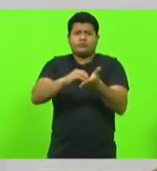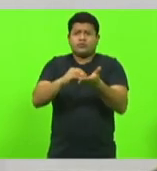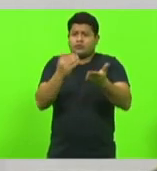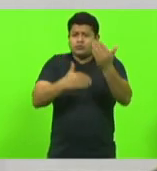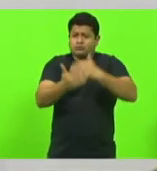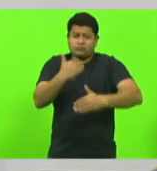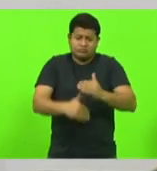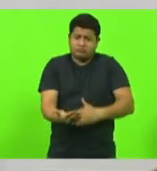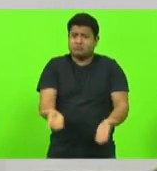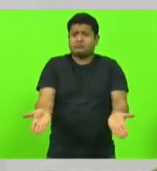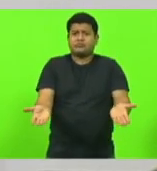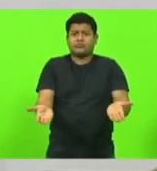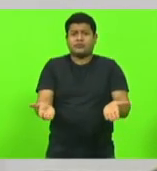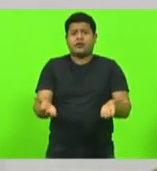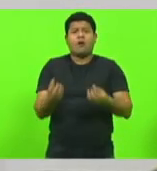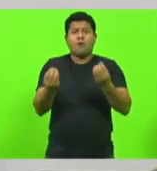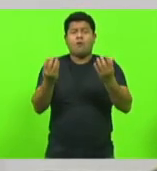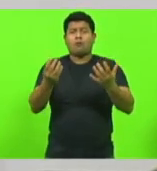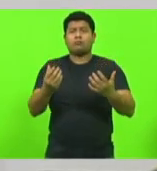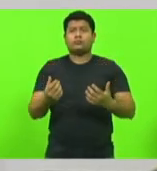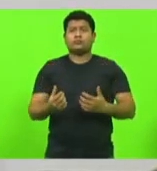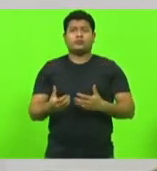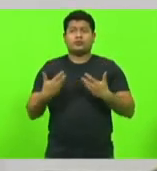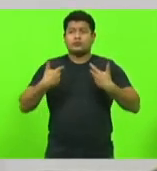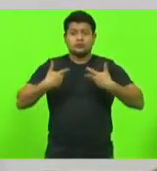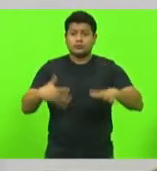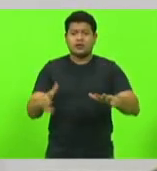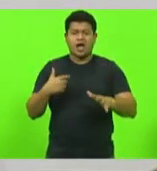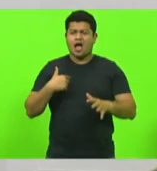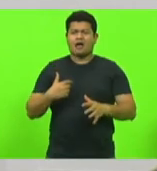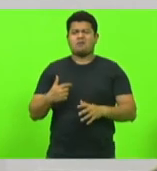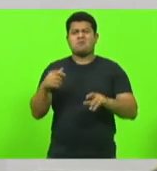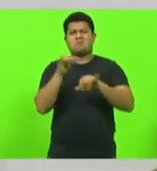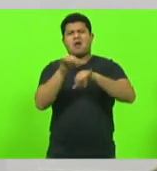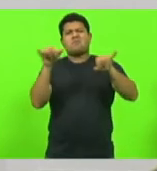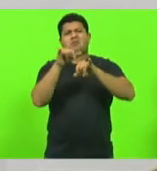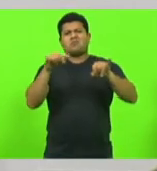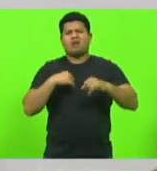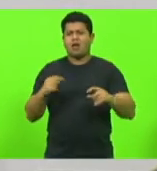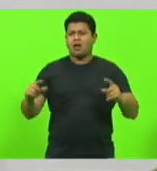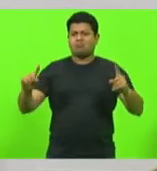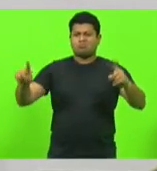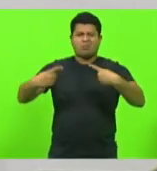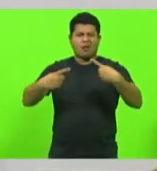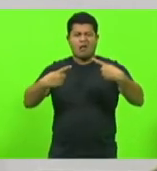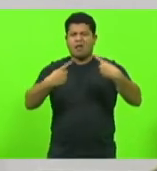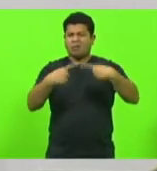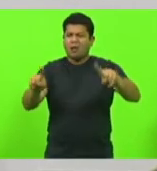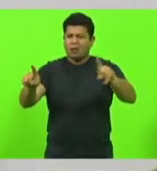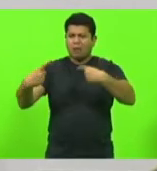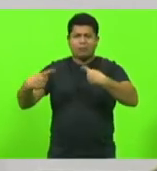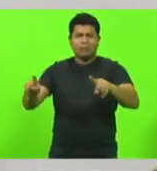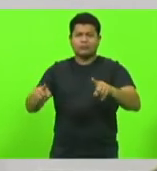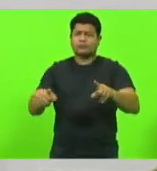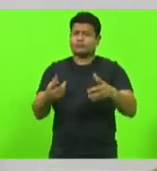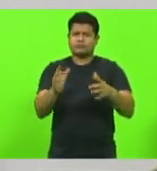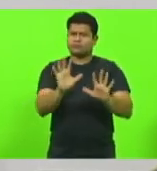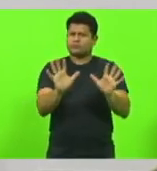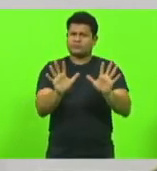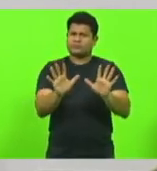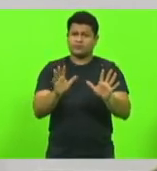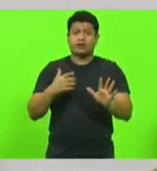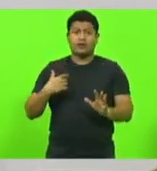Eu não tenho como... Assim, eu não quero polemizar, eu não quero armar briga aqui no parlamento, não é nada disso, mas eu não consigo,